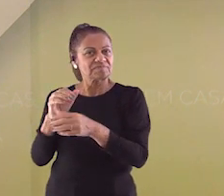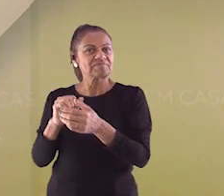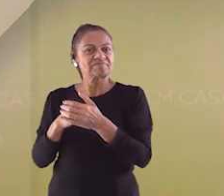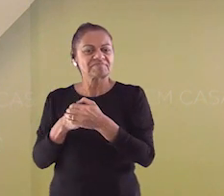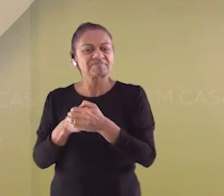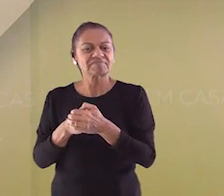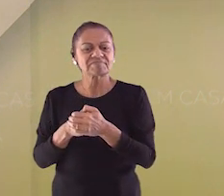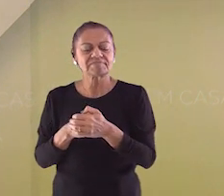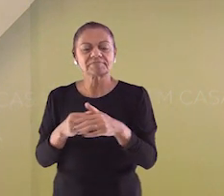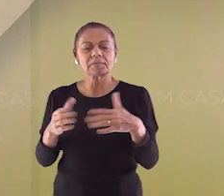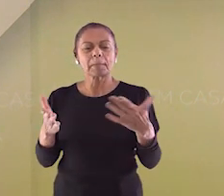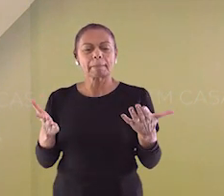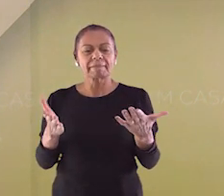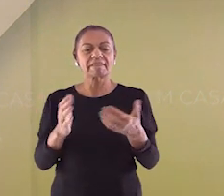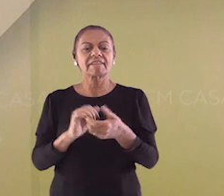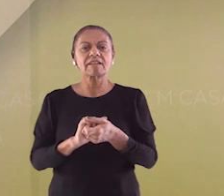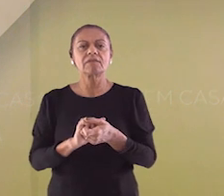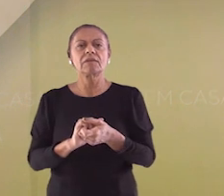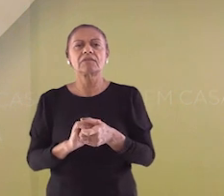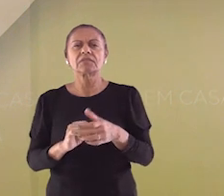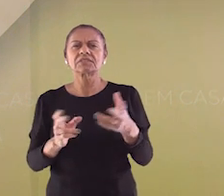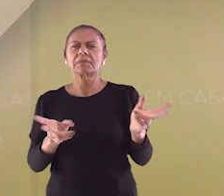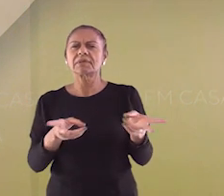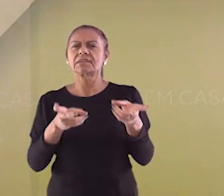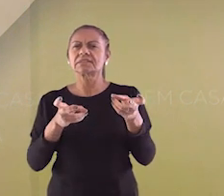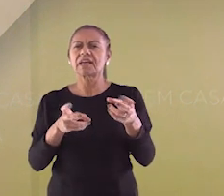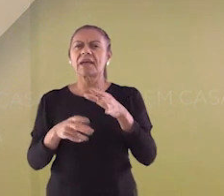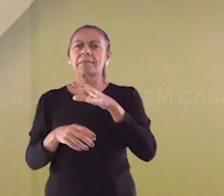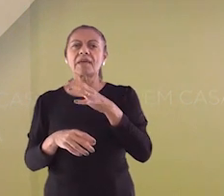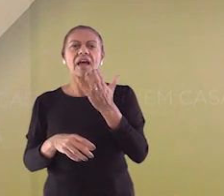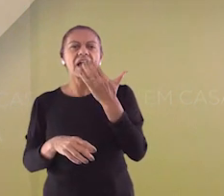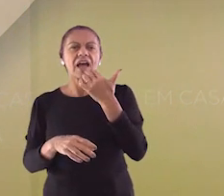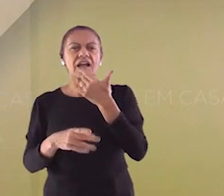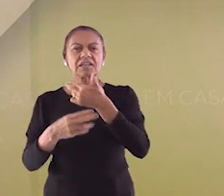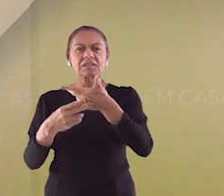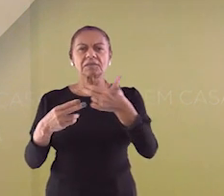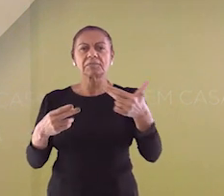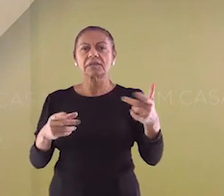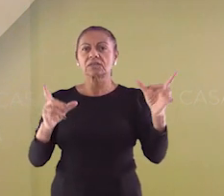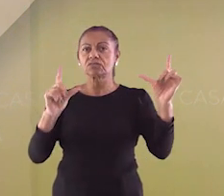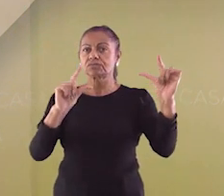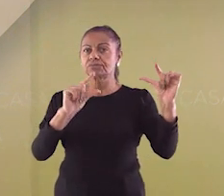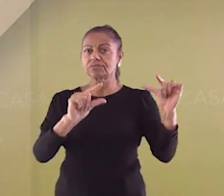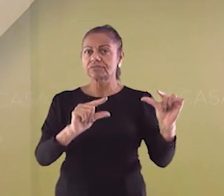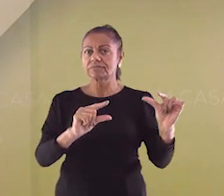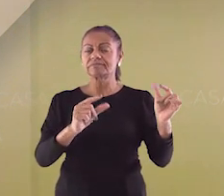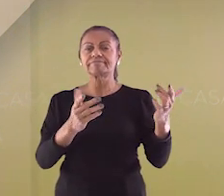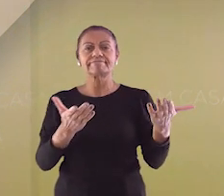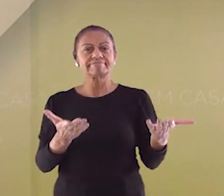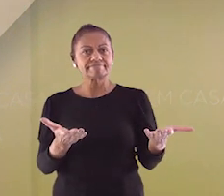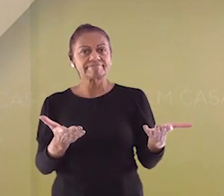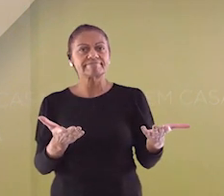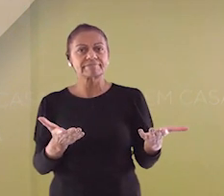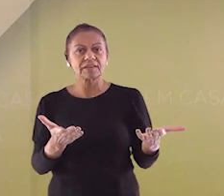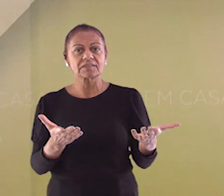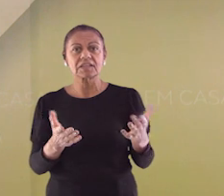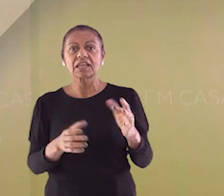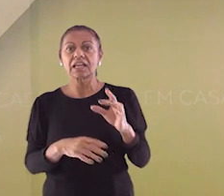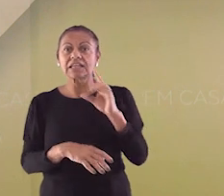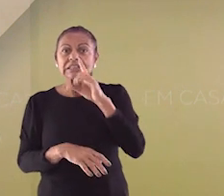queda acentuada de temperatura, observa-se uma redução na quantidade de alimentos, o que representa uma